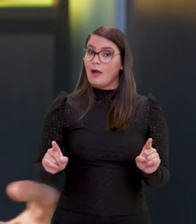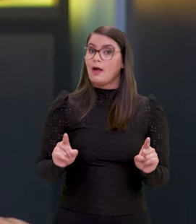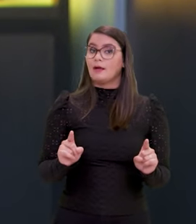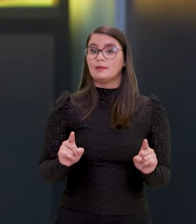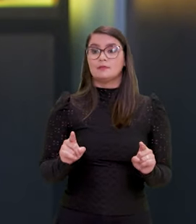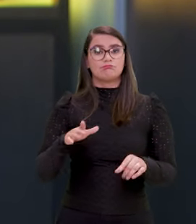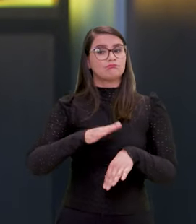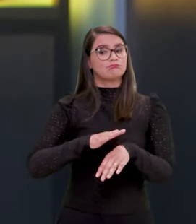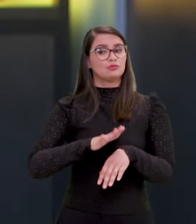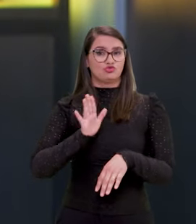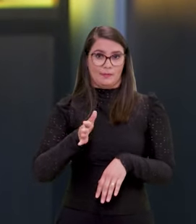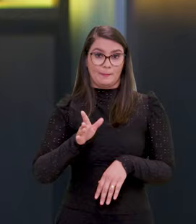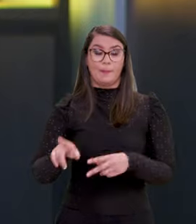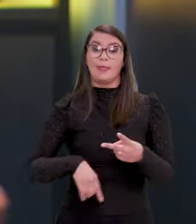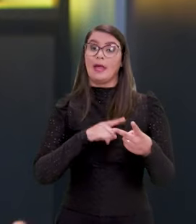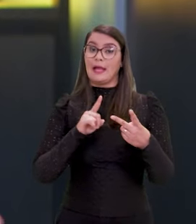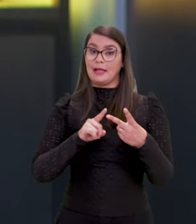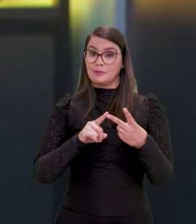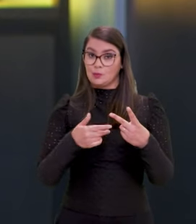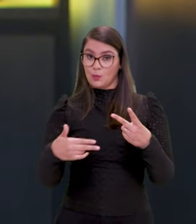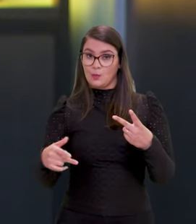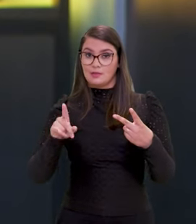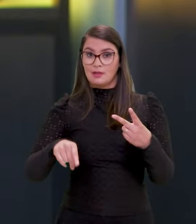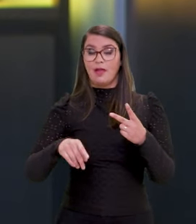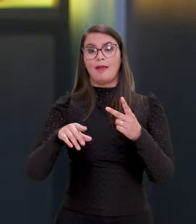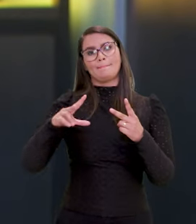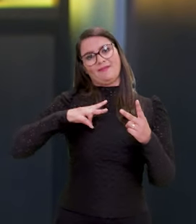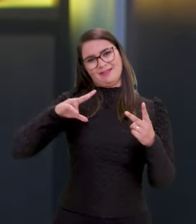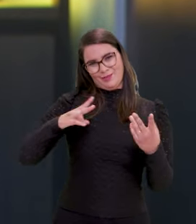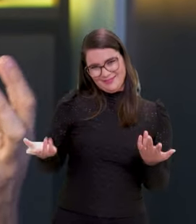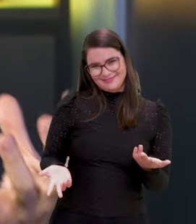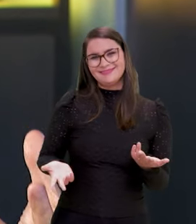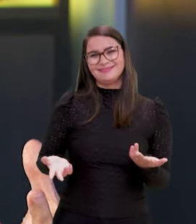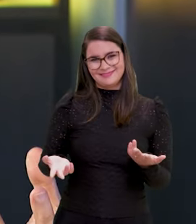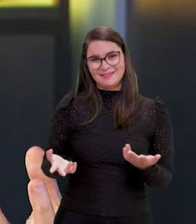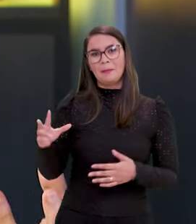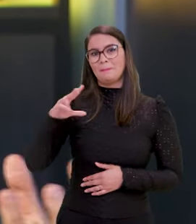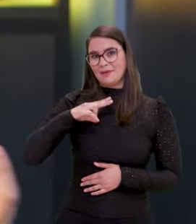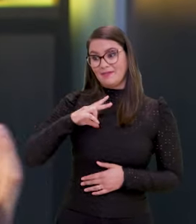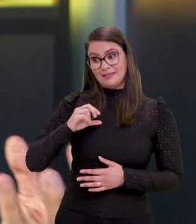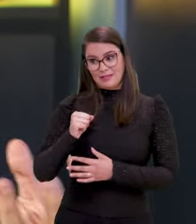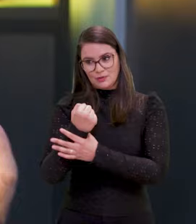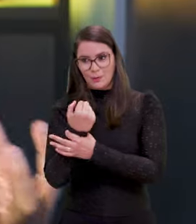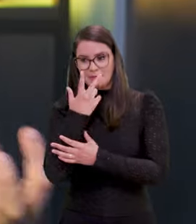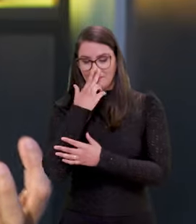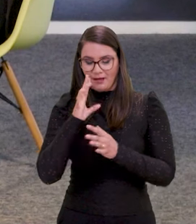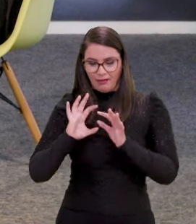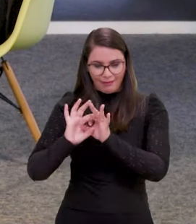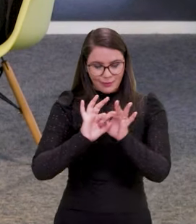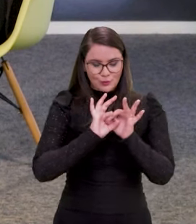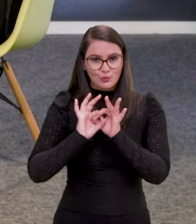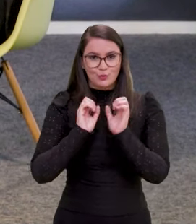isso, por si só, já é uma questão. E a outra questão diz respeito à pauta de privacidade. Embora privacidade e segurança andem